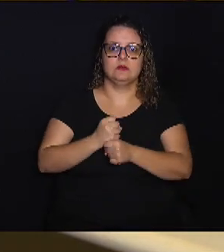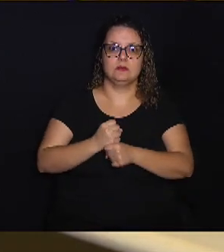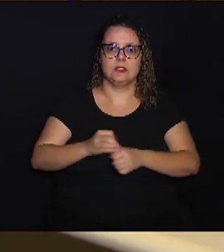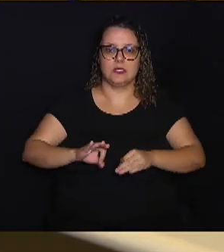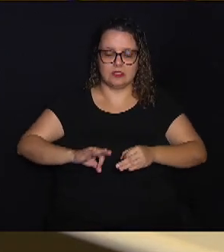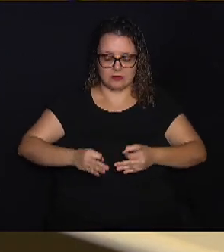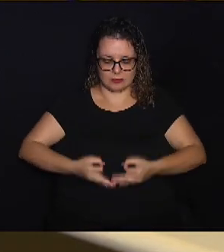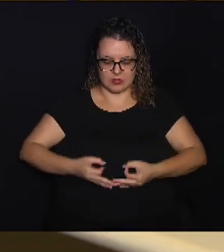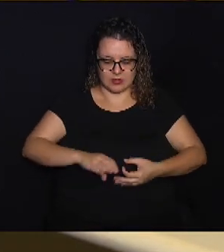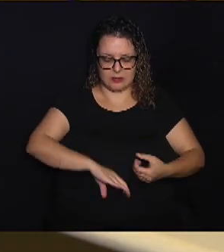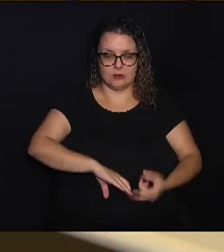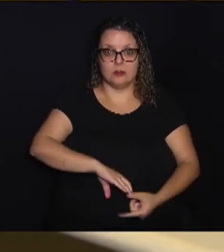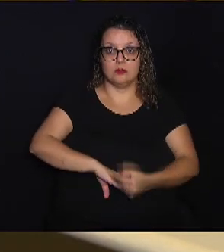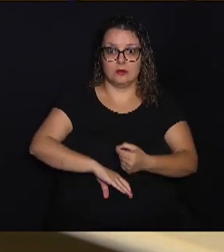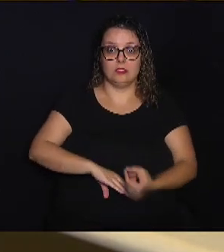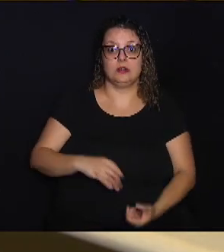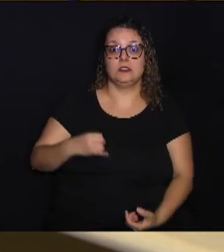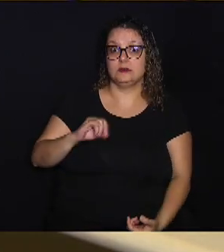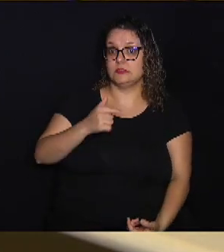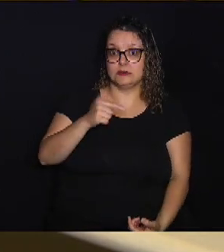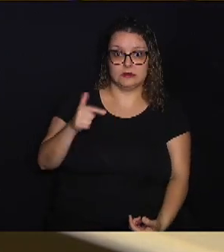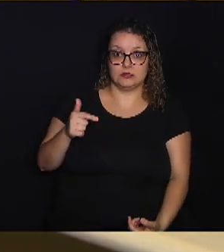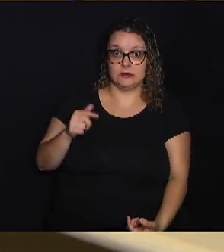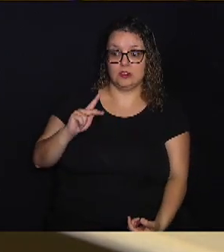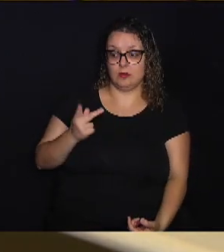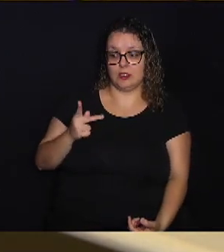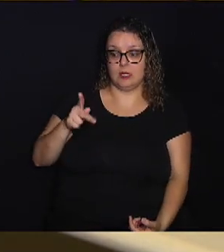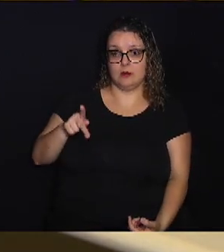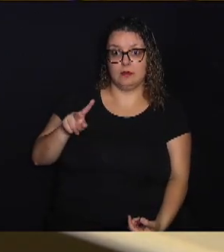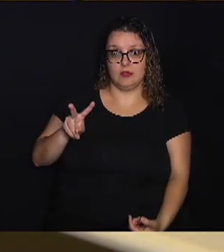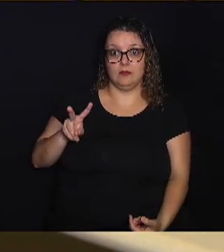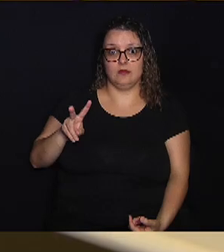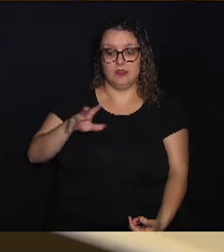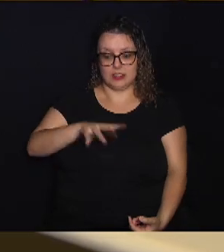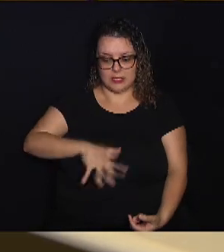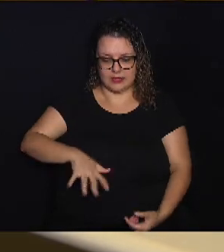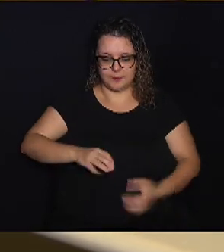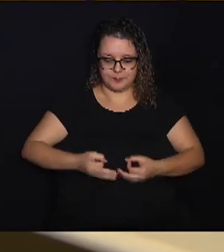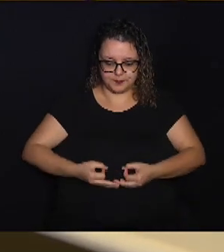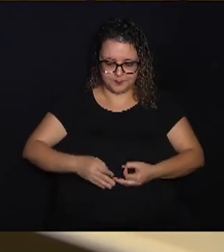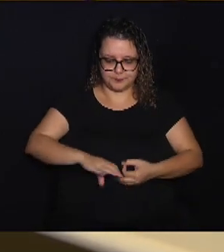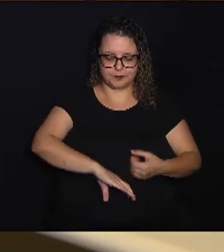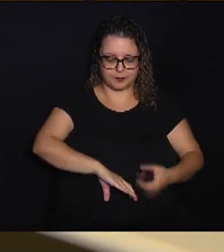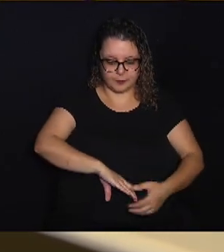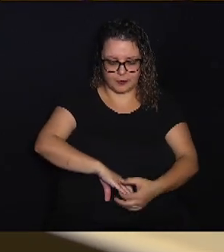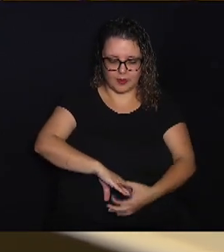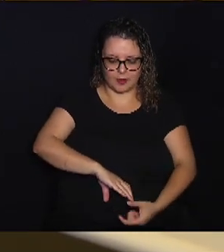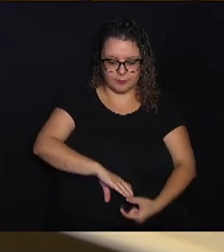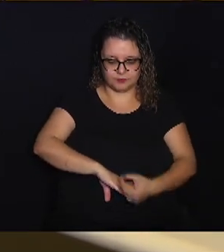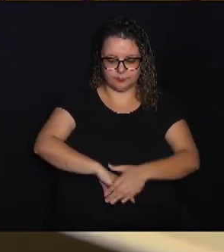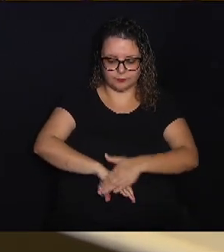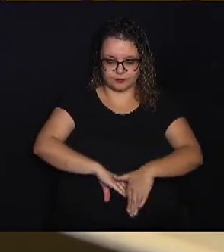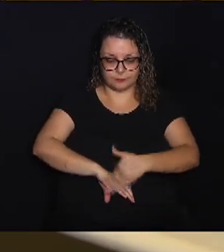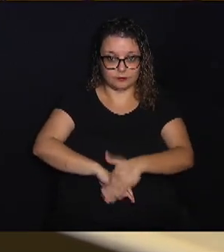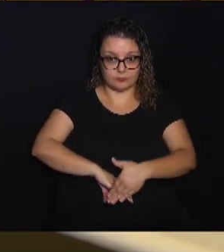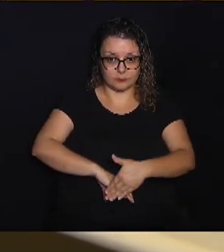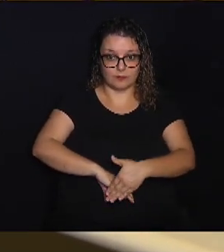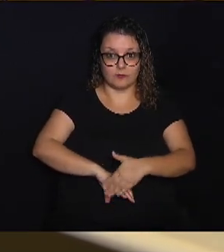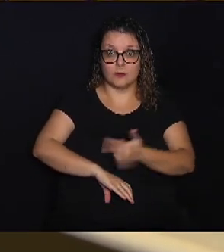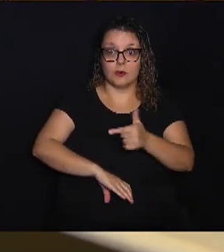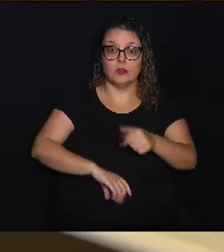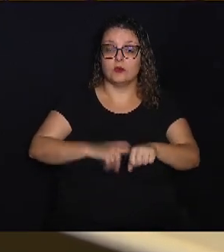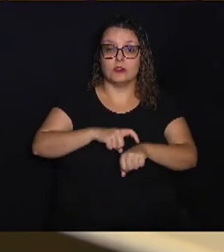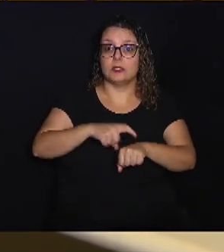No caso de ela não ter o HPV na região do colo do útero, que é o teste negativo, não dá tempo dela